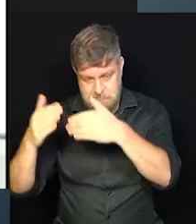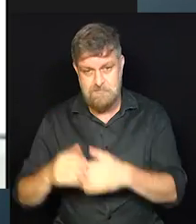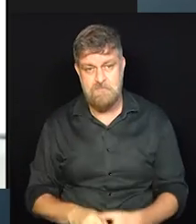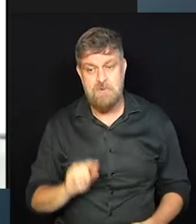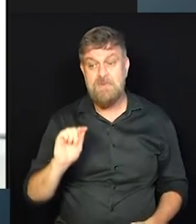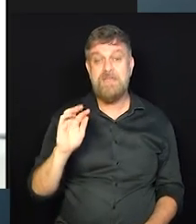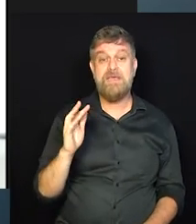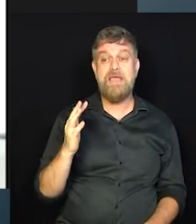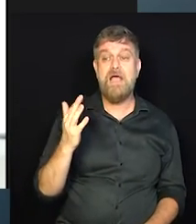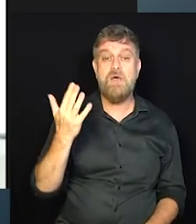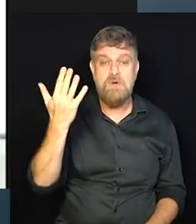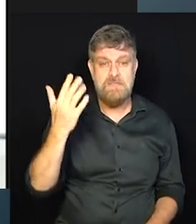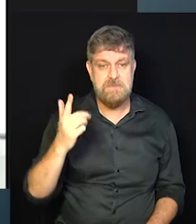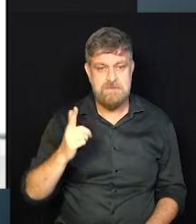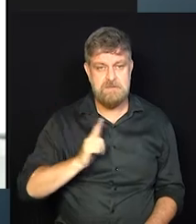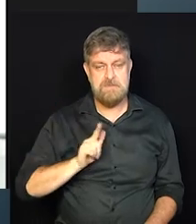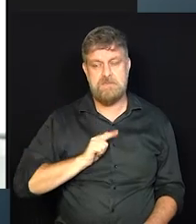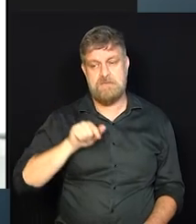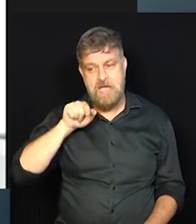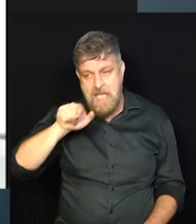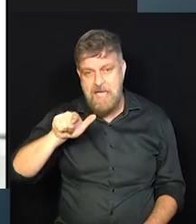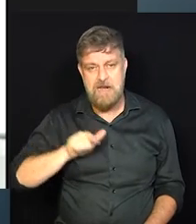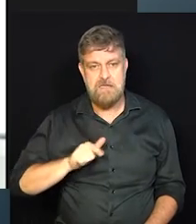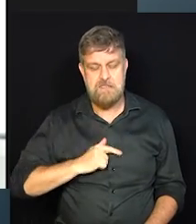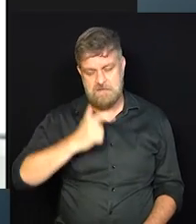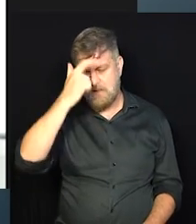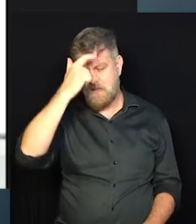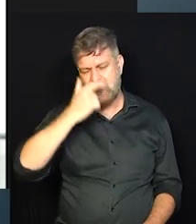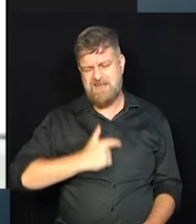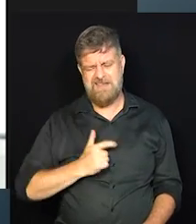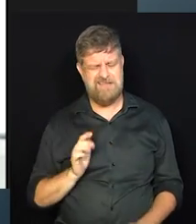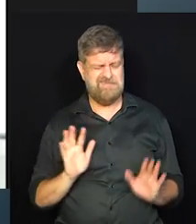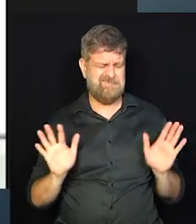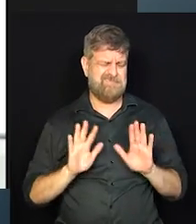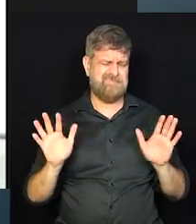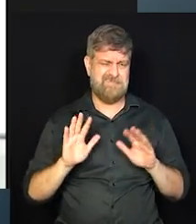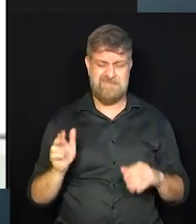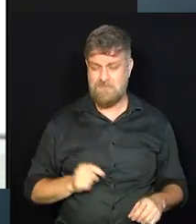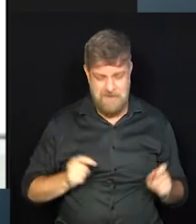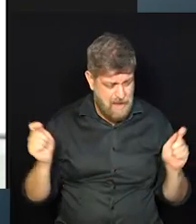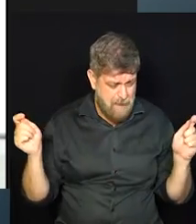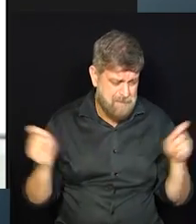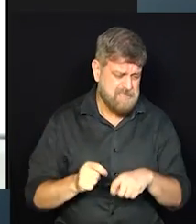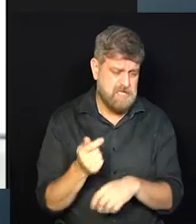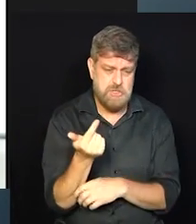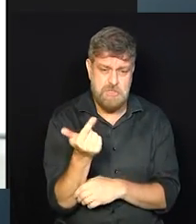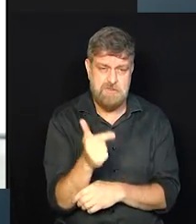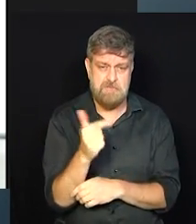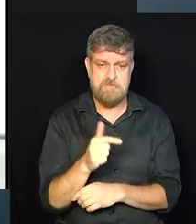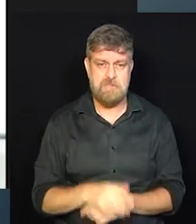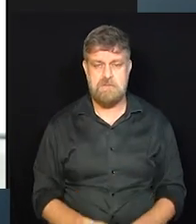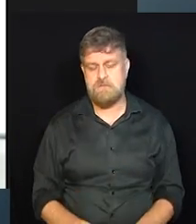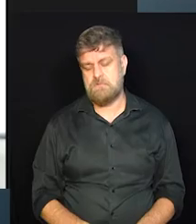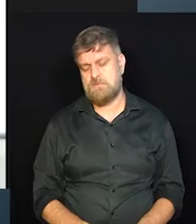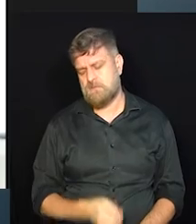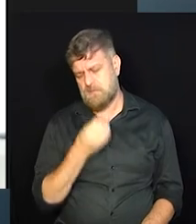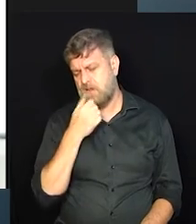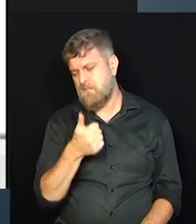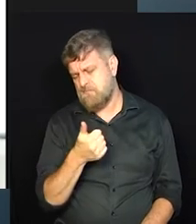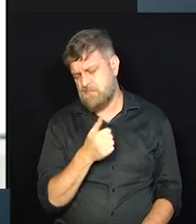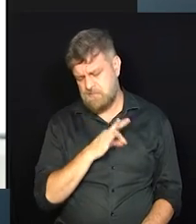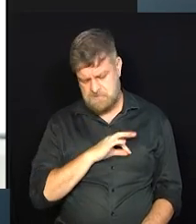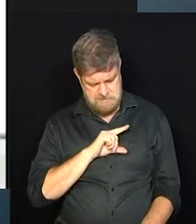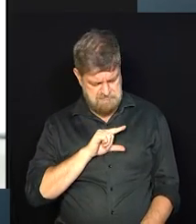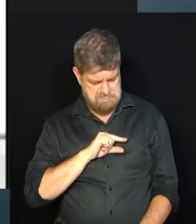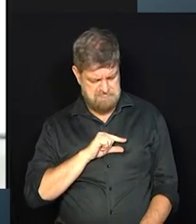cada vez mais seja atingida pela síndrome da impostora, que é, eu não sou capaz, então eu tenho que me contentar com isso